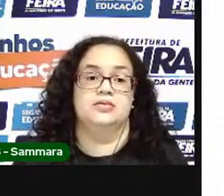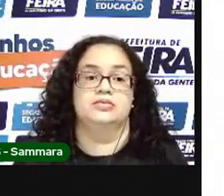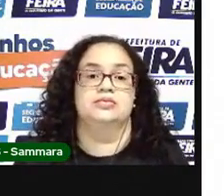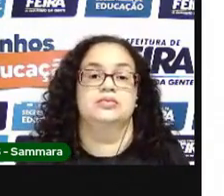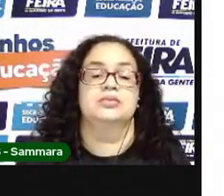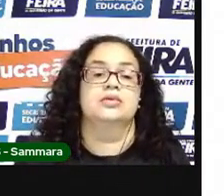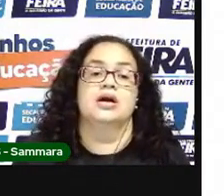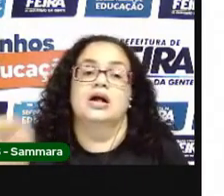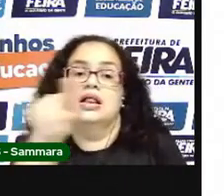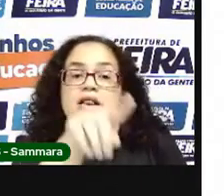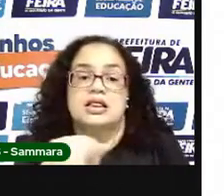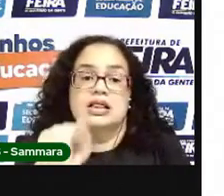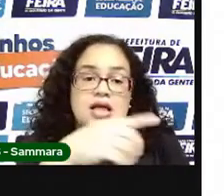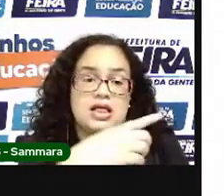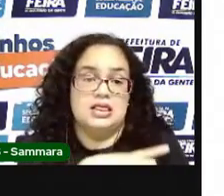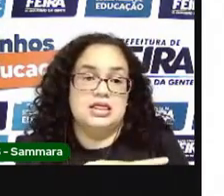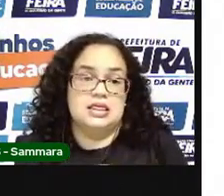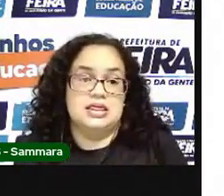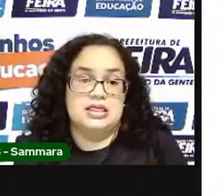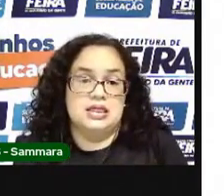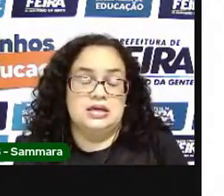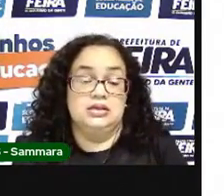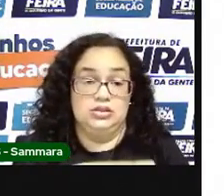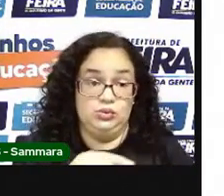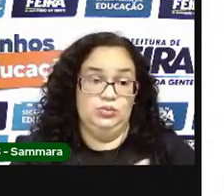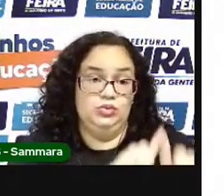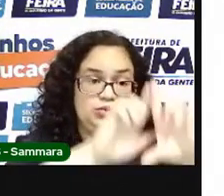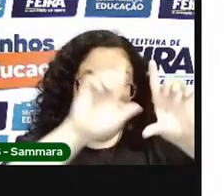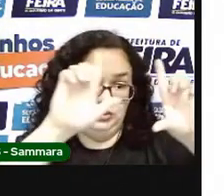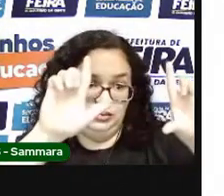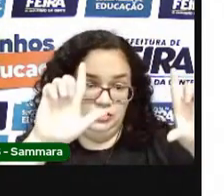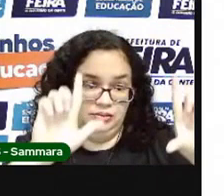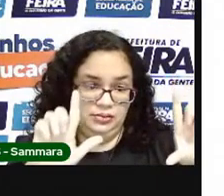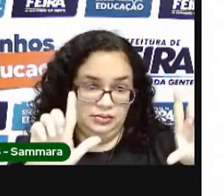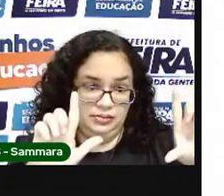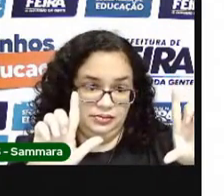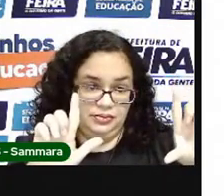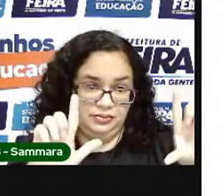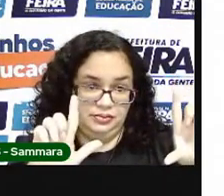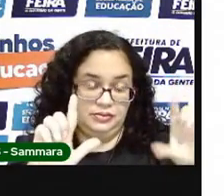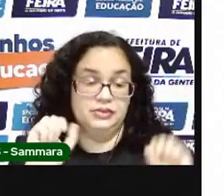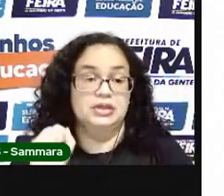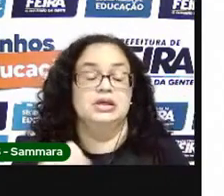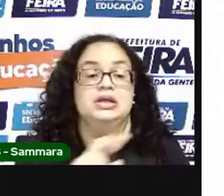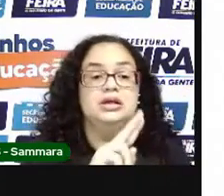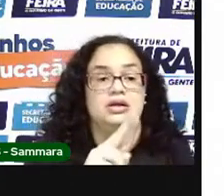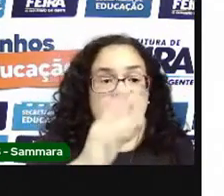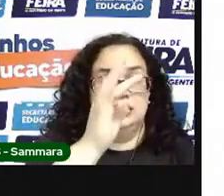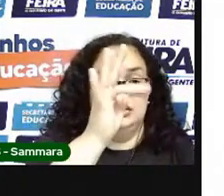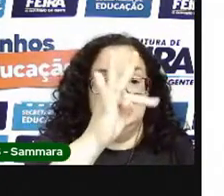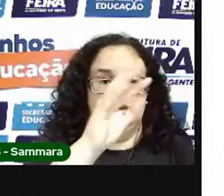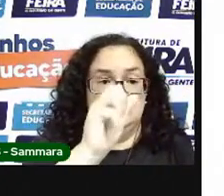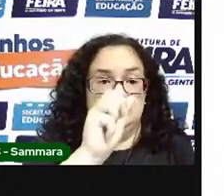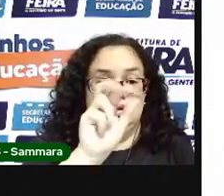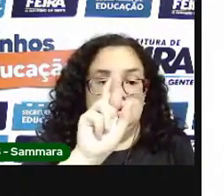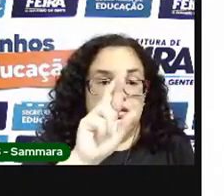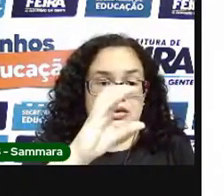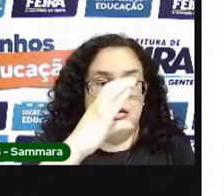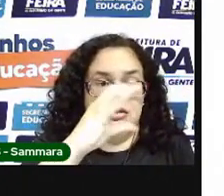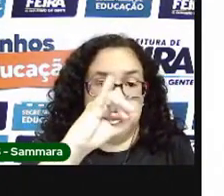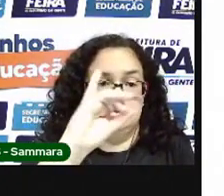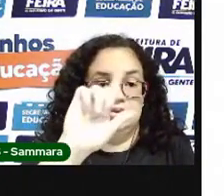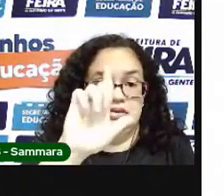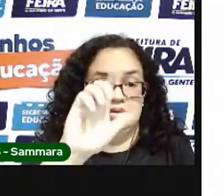Aqui nós temos uma tela, né? Uma tela de Tarsila do Amaral, que é